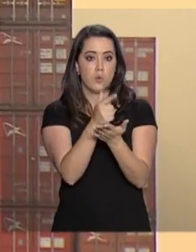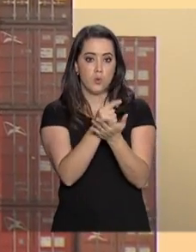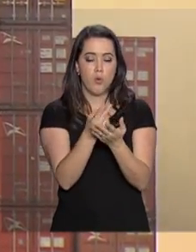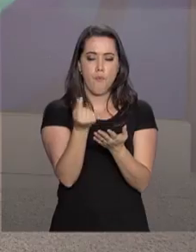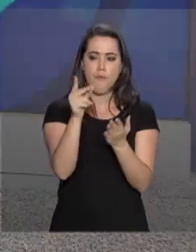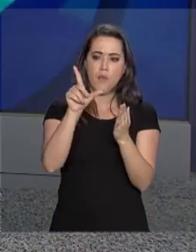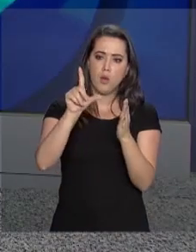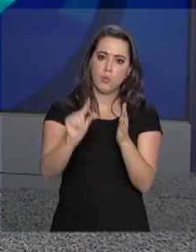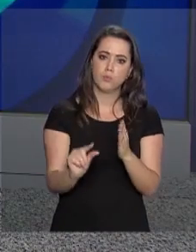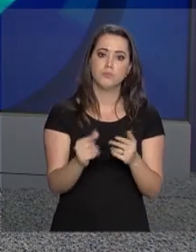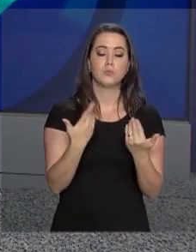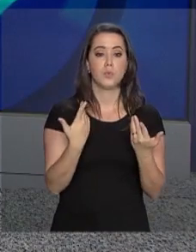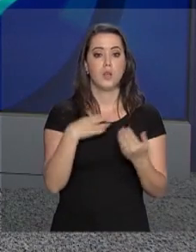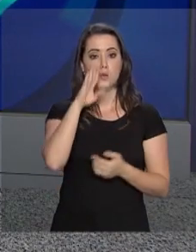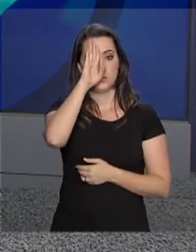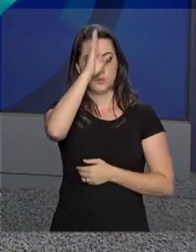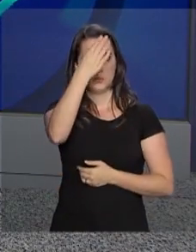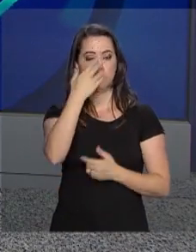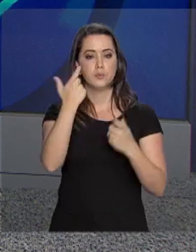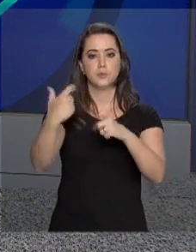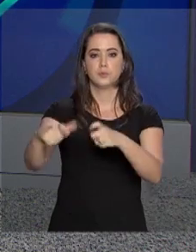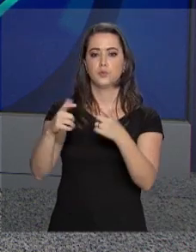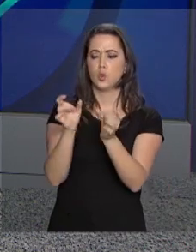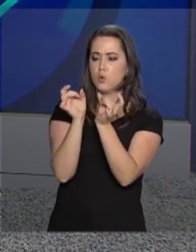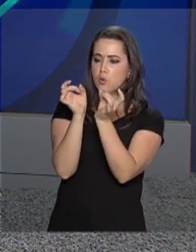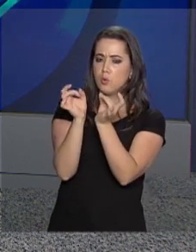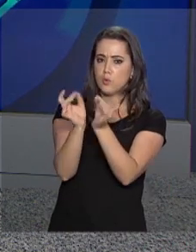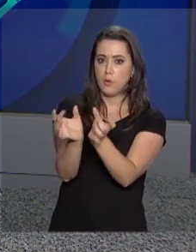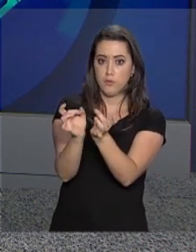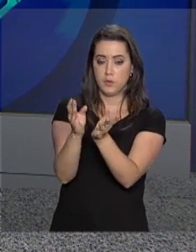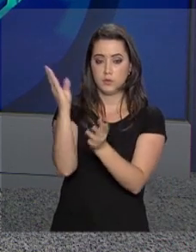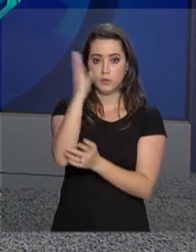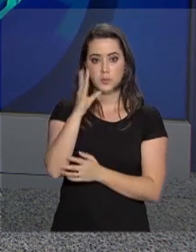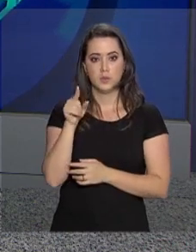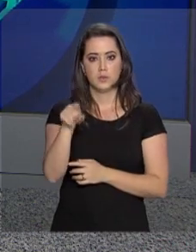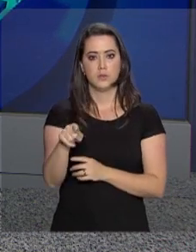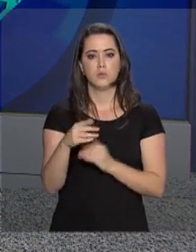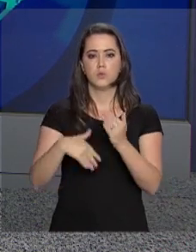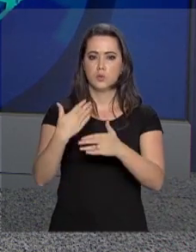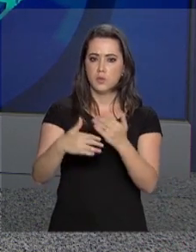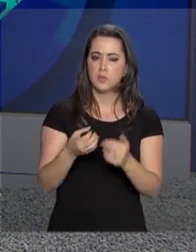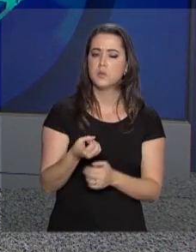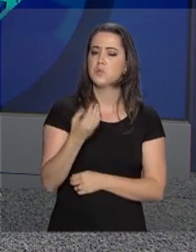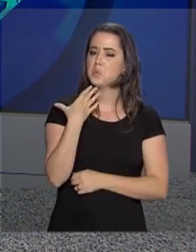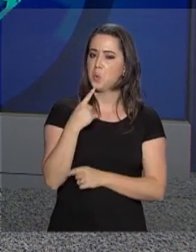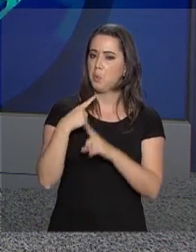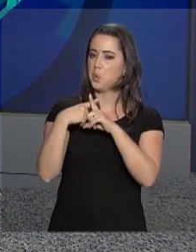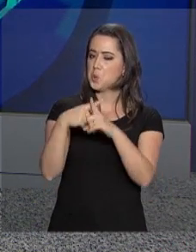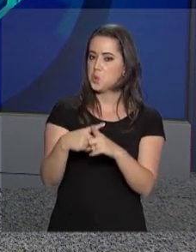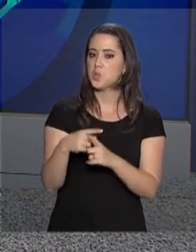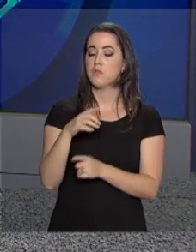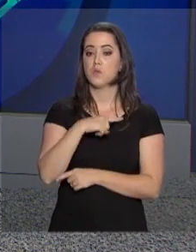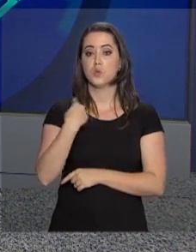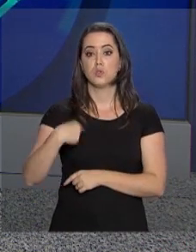preços. Os principais mercados de destino das exportações brasileiras tiveram um desempenho positivo. Entre eles, China, União